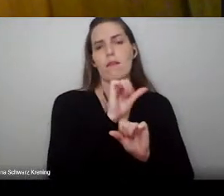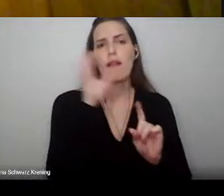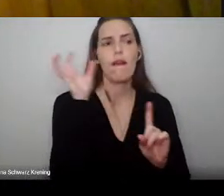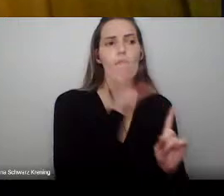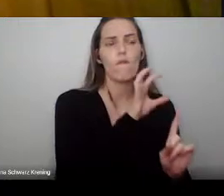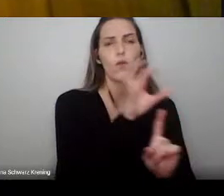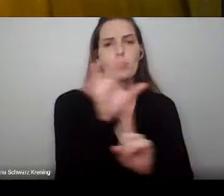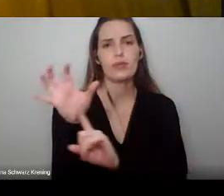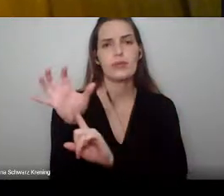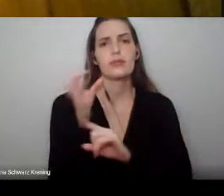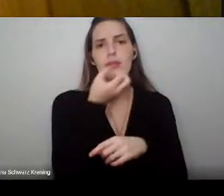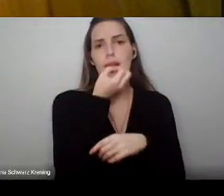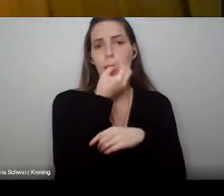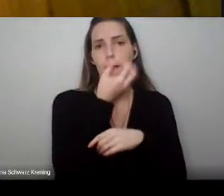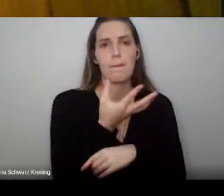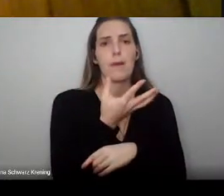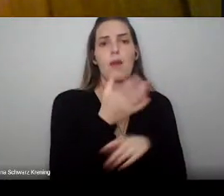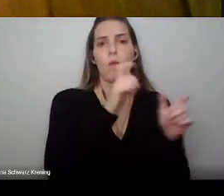estiverem.